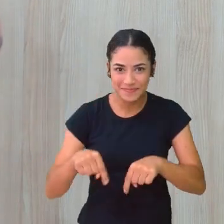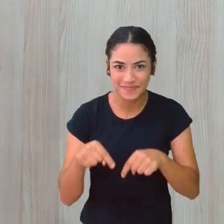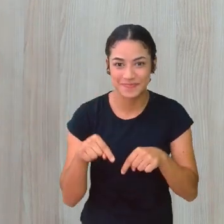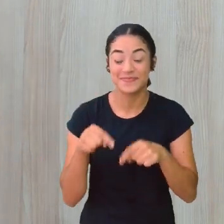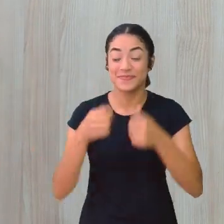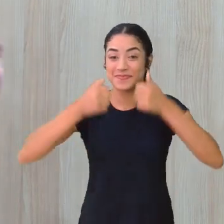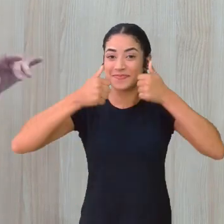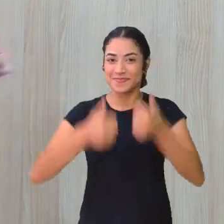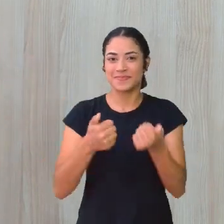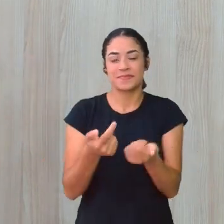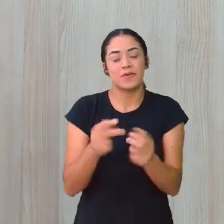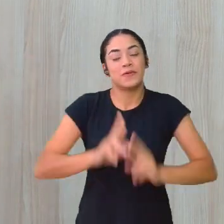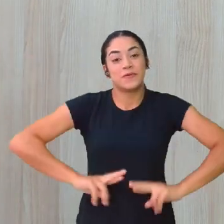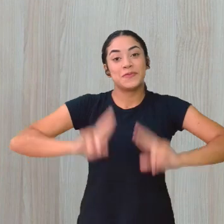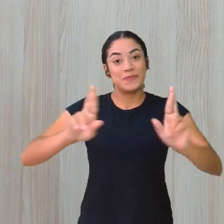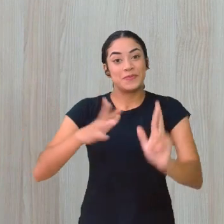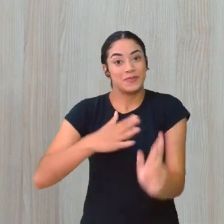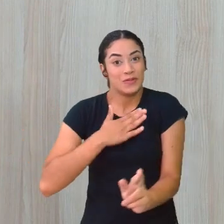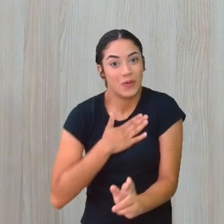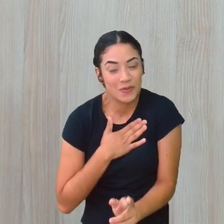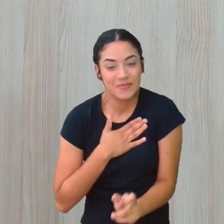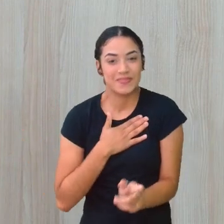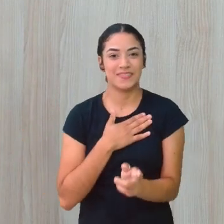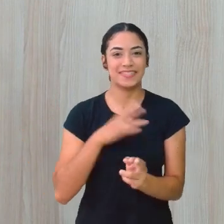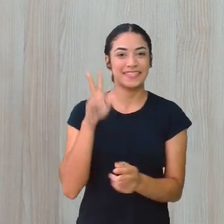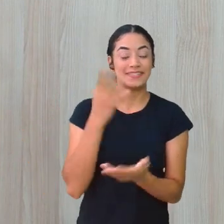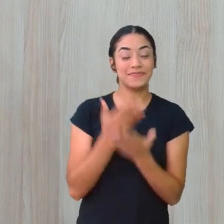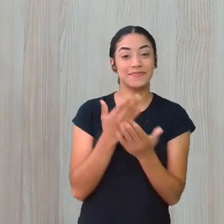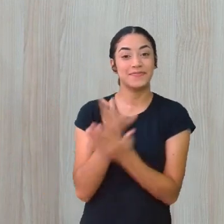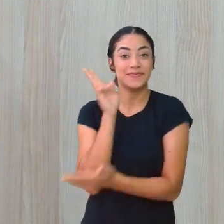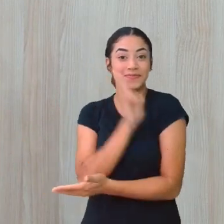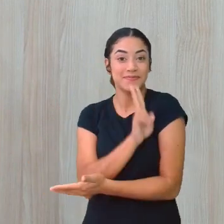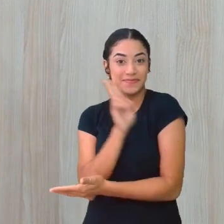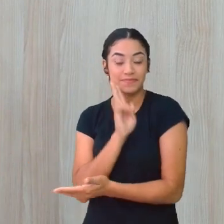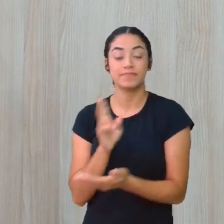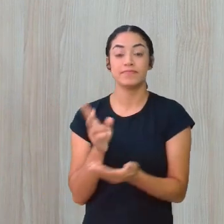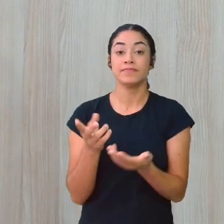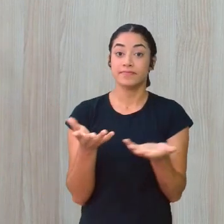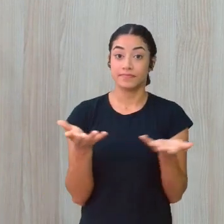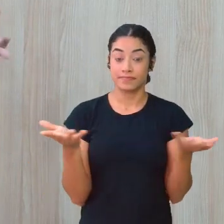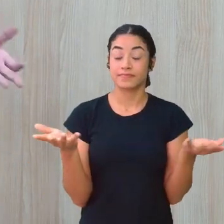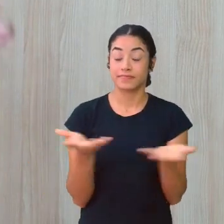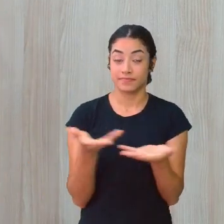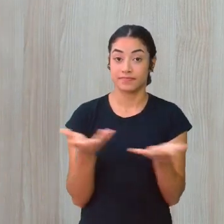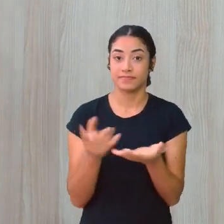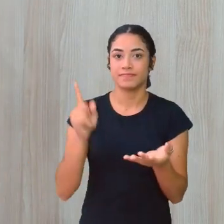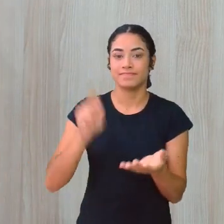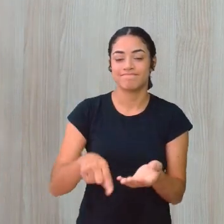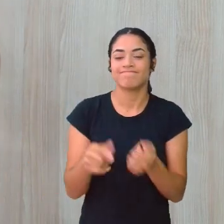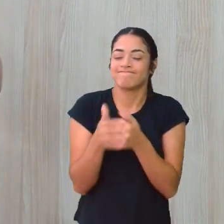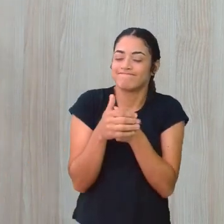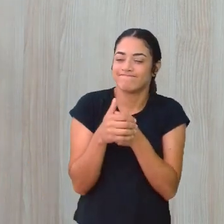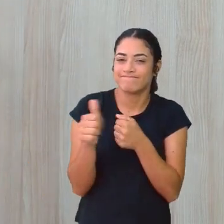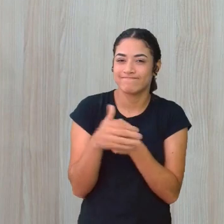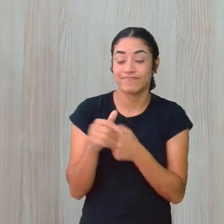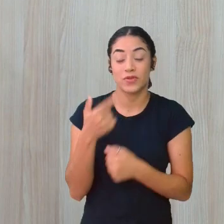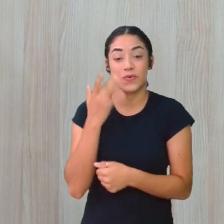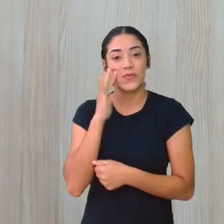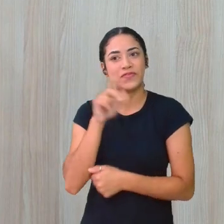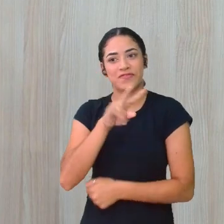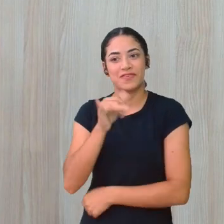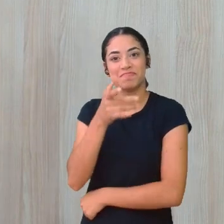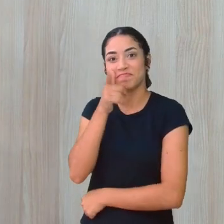Eu espero que vocês gostem da aula de hoje, que foi feita com muito carinho e que eu acho que vai ser bastante